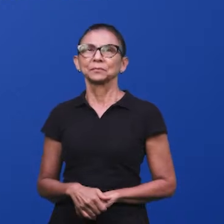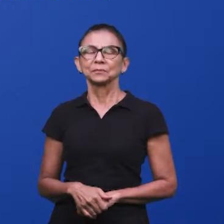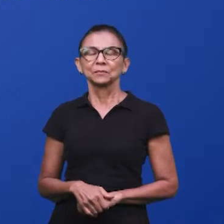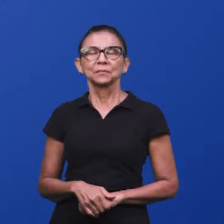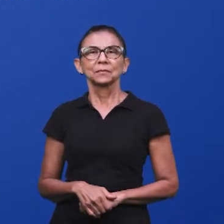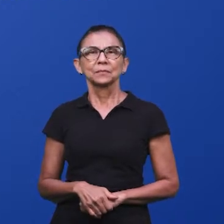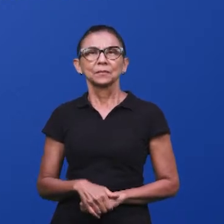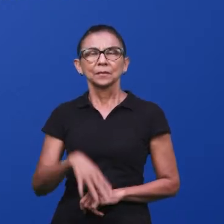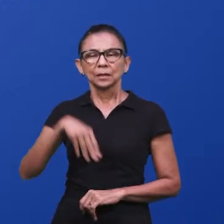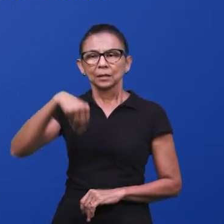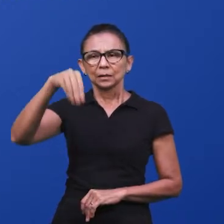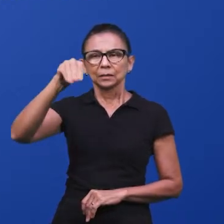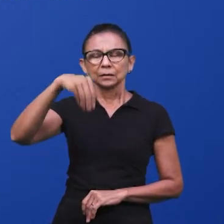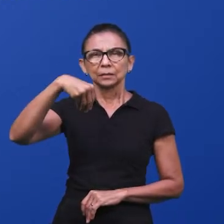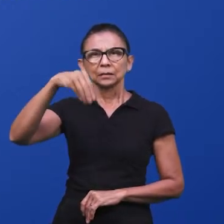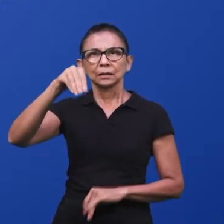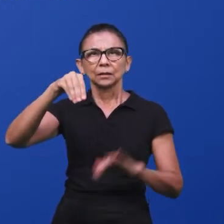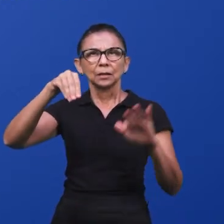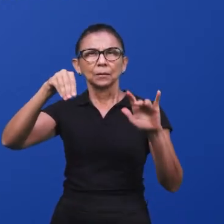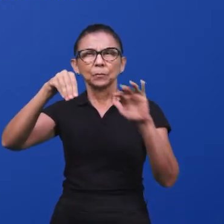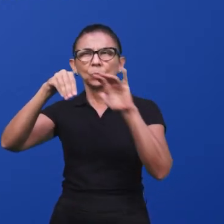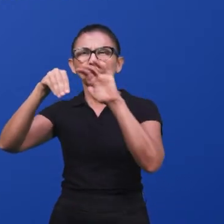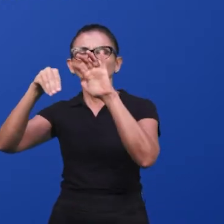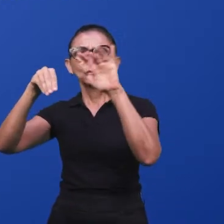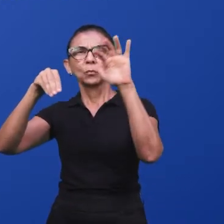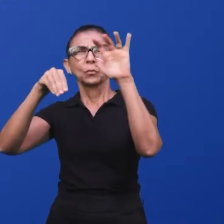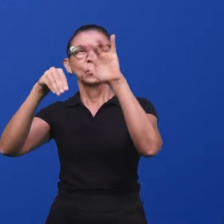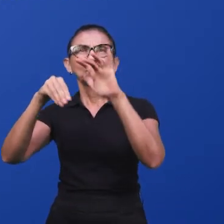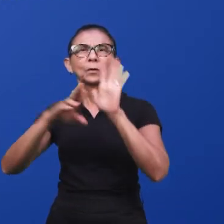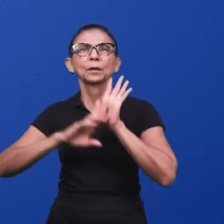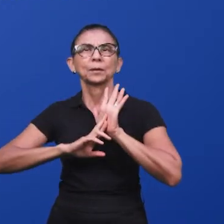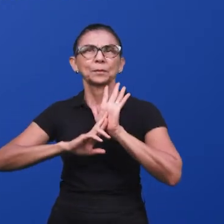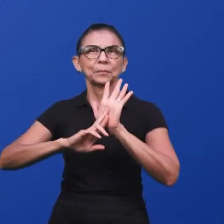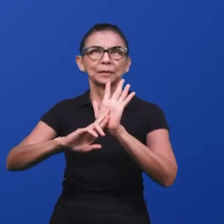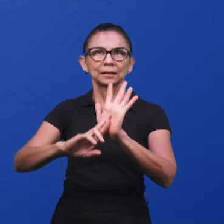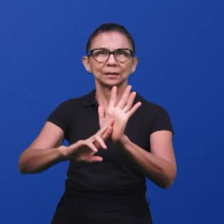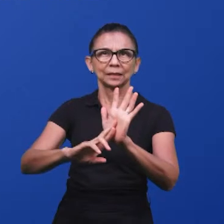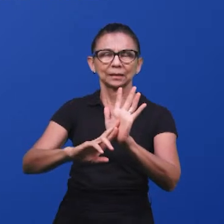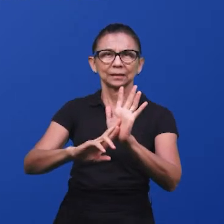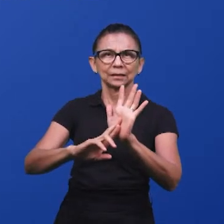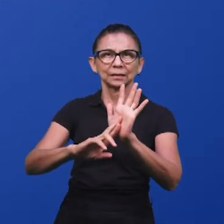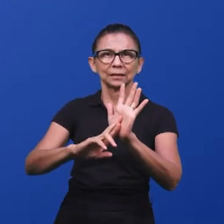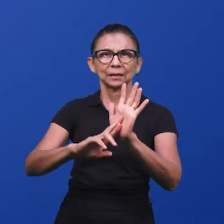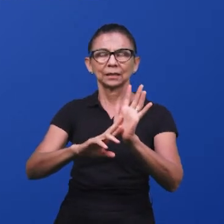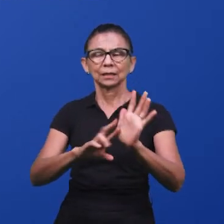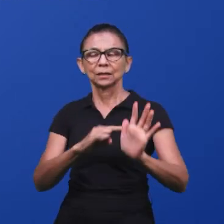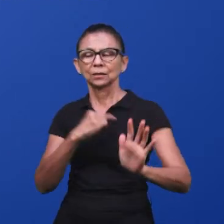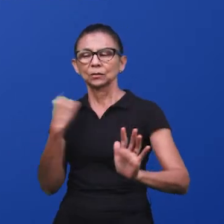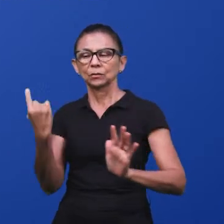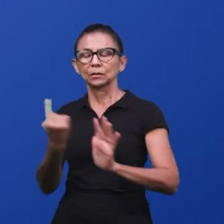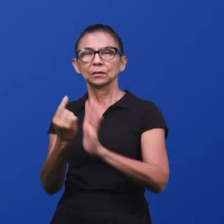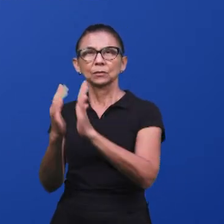E é o incenso que representa a nossa